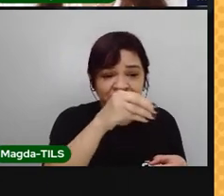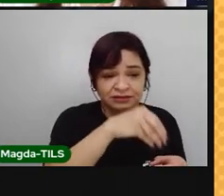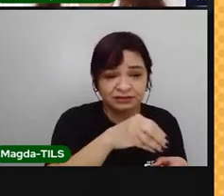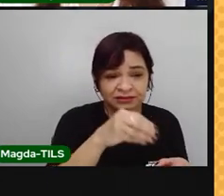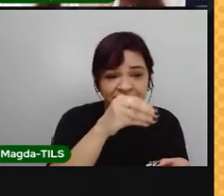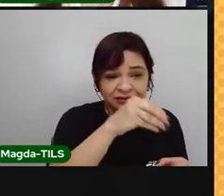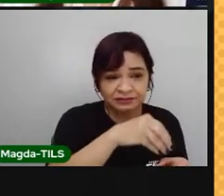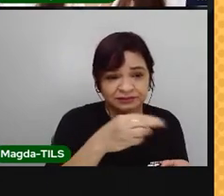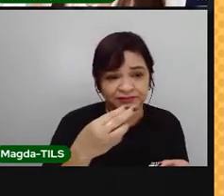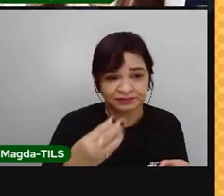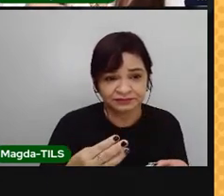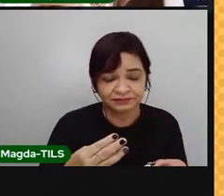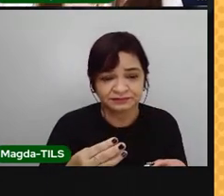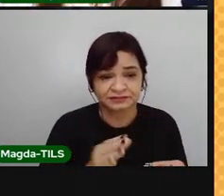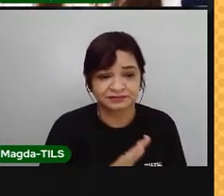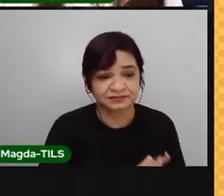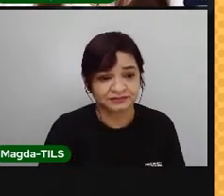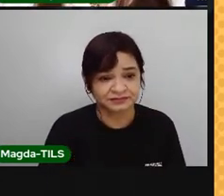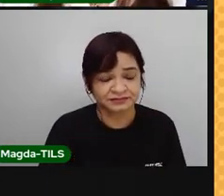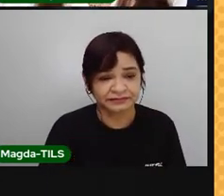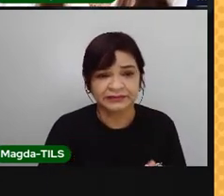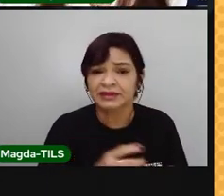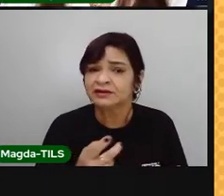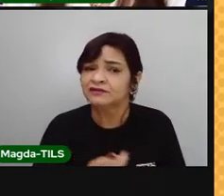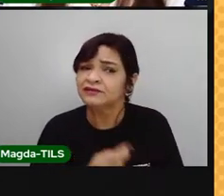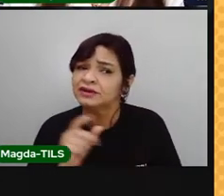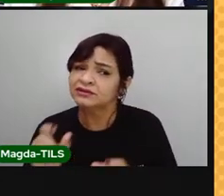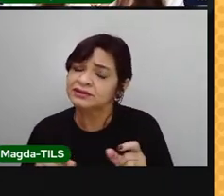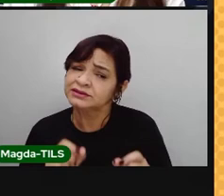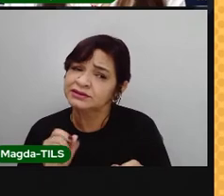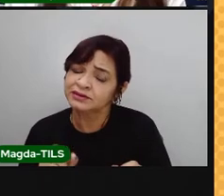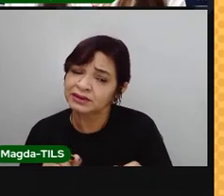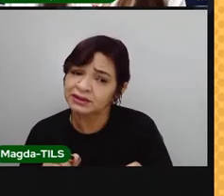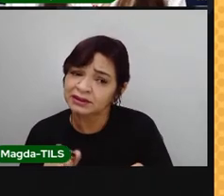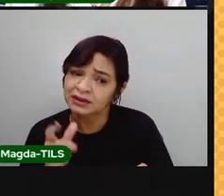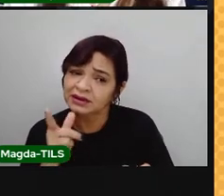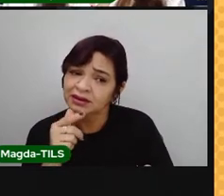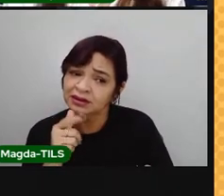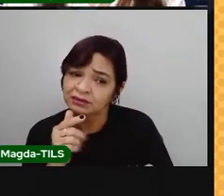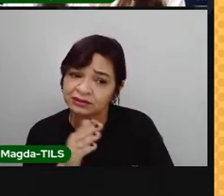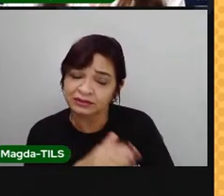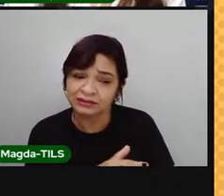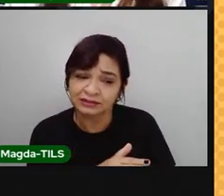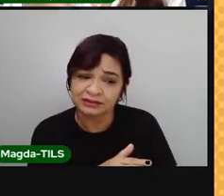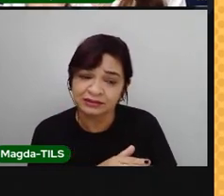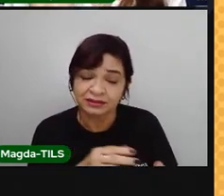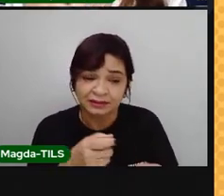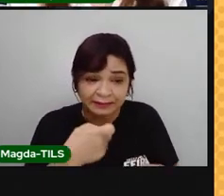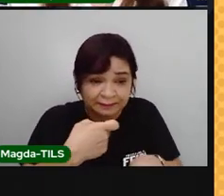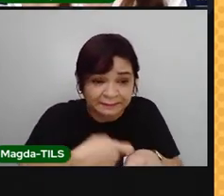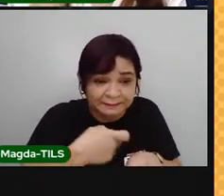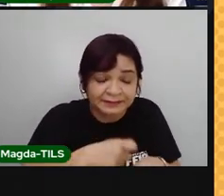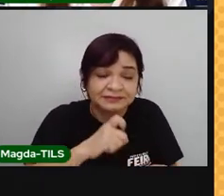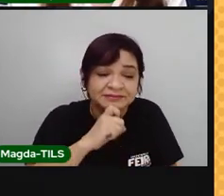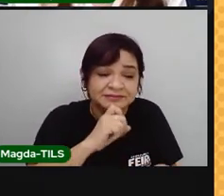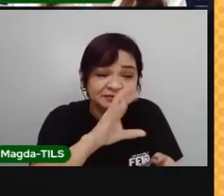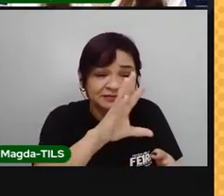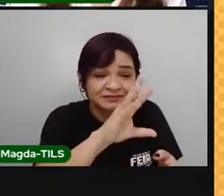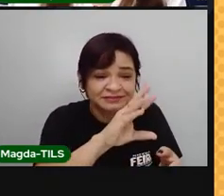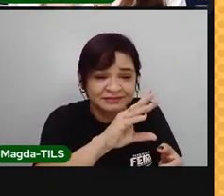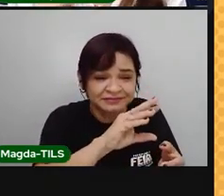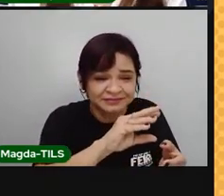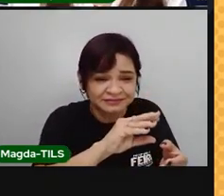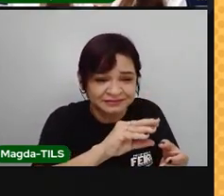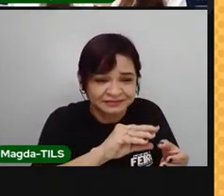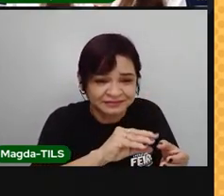gelo vão representar as geletas. O que é que vai acontecer com o tempo? Aquela água ali, o gelo vai derreter e aquele lugar